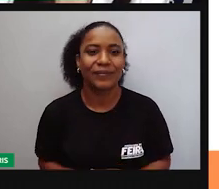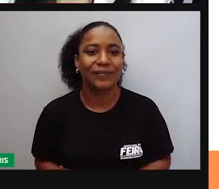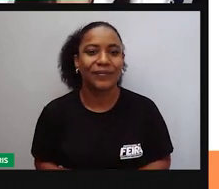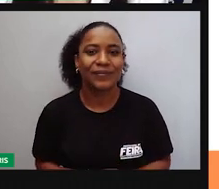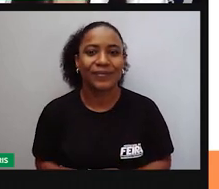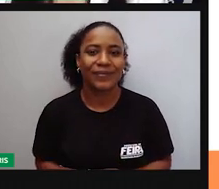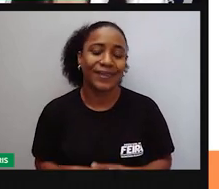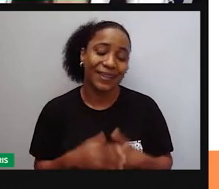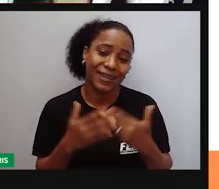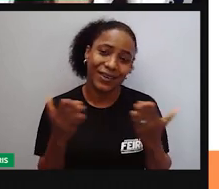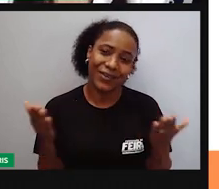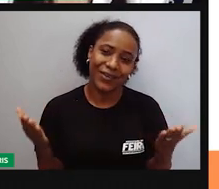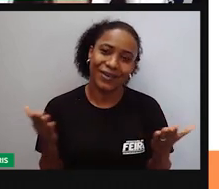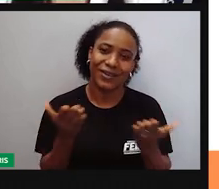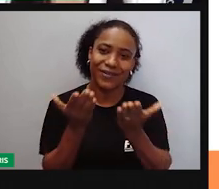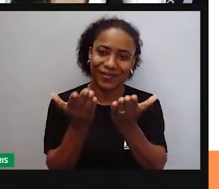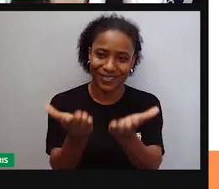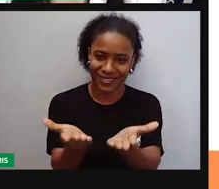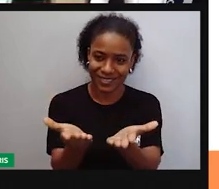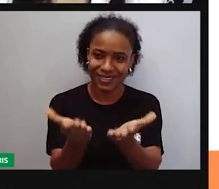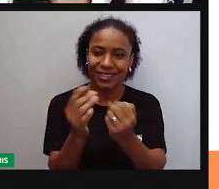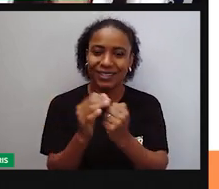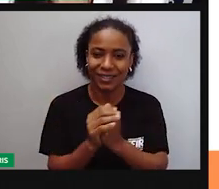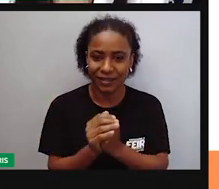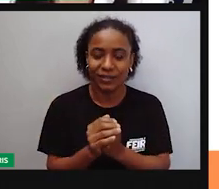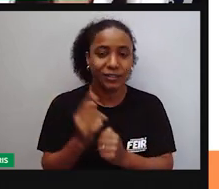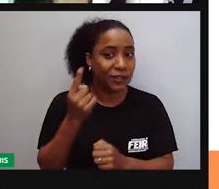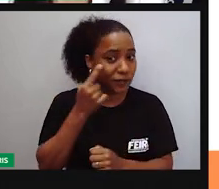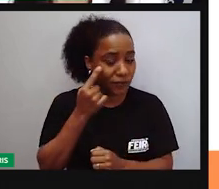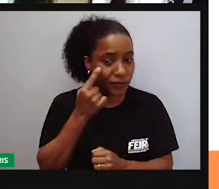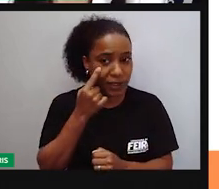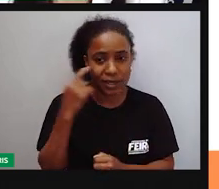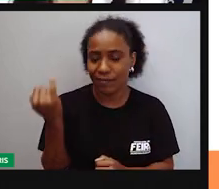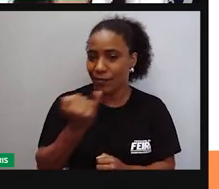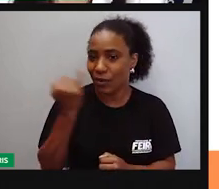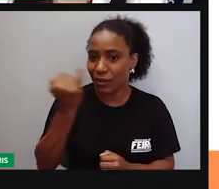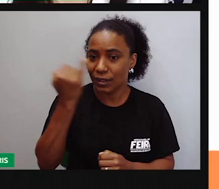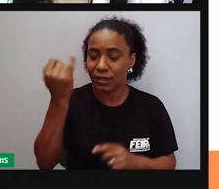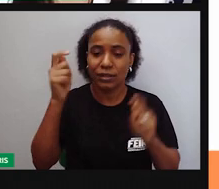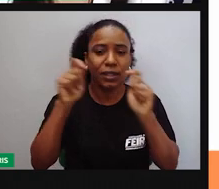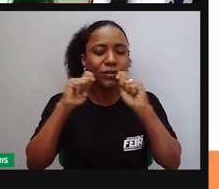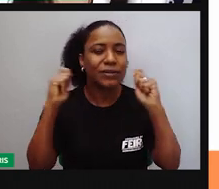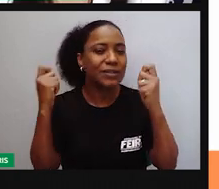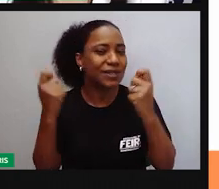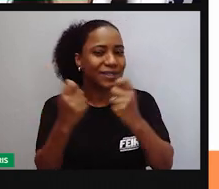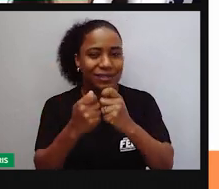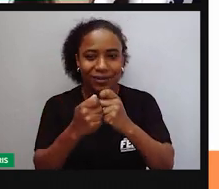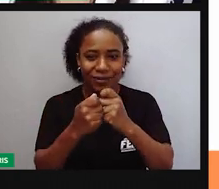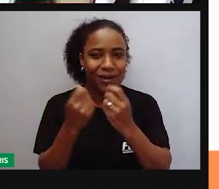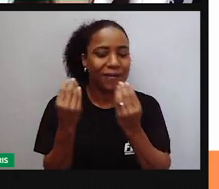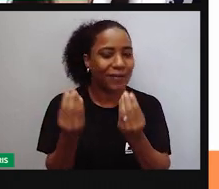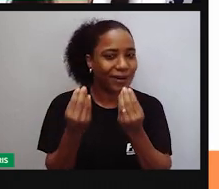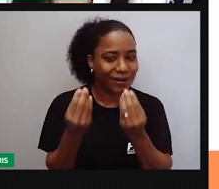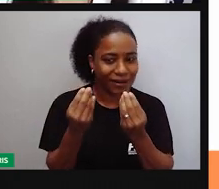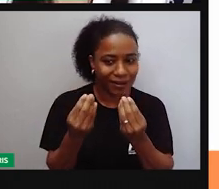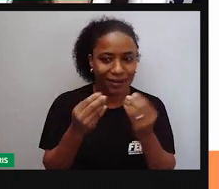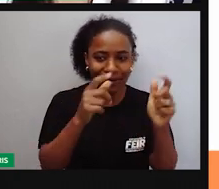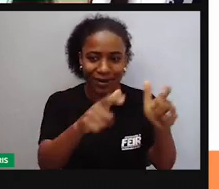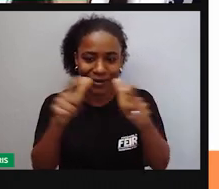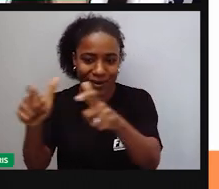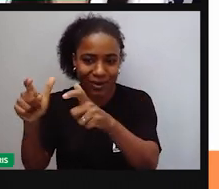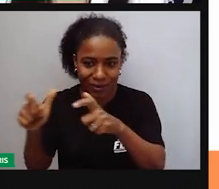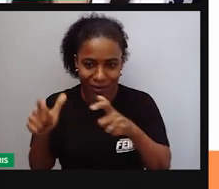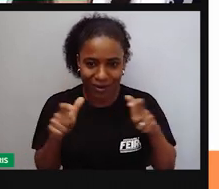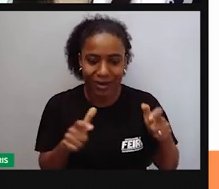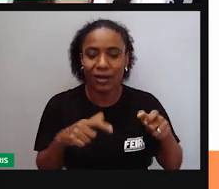E agora é com você, né? Observando aí importância das associações de bairro, né? A